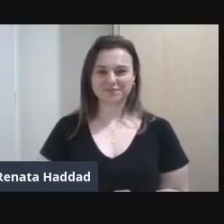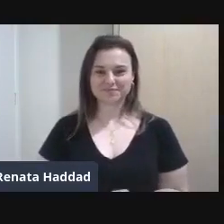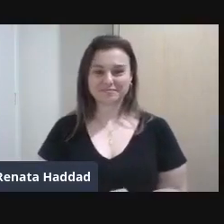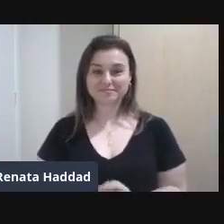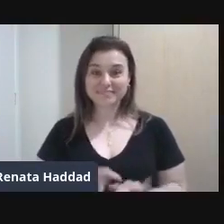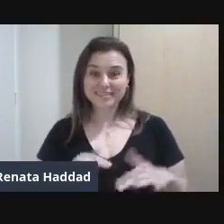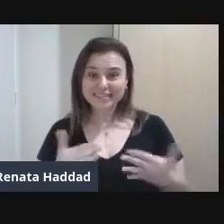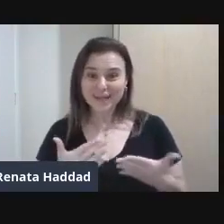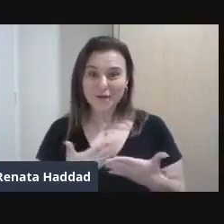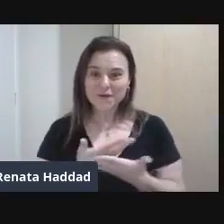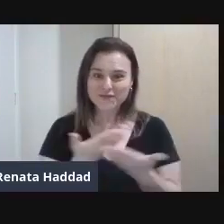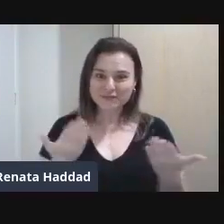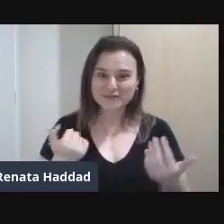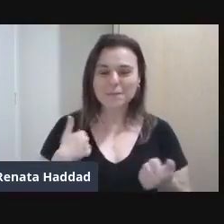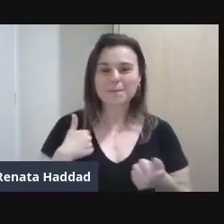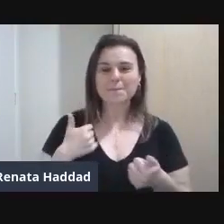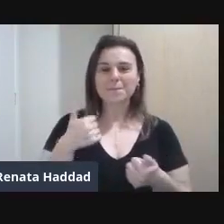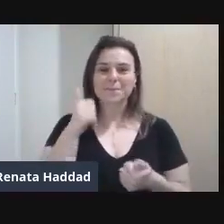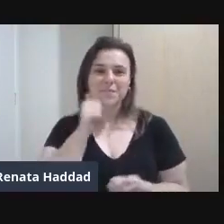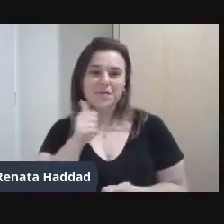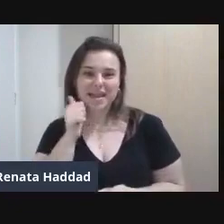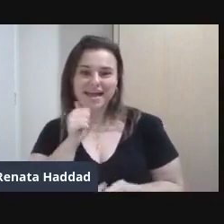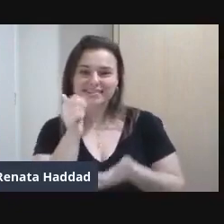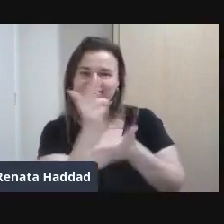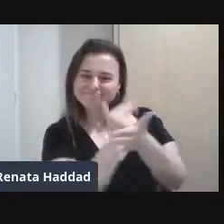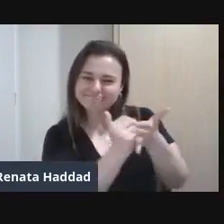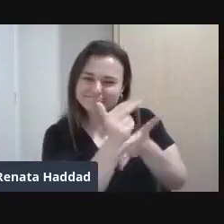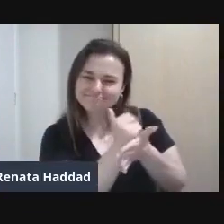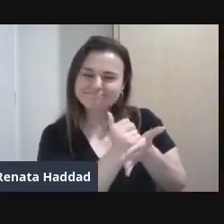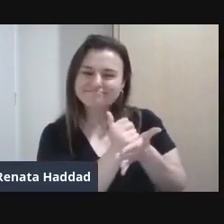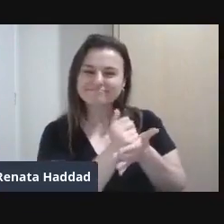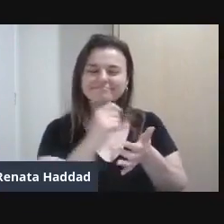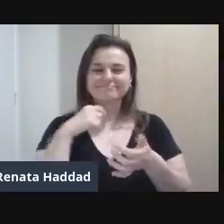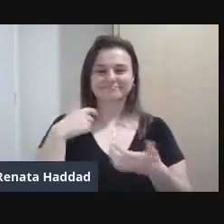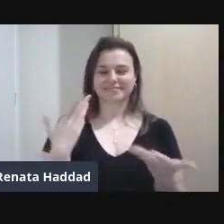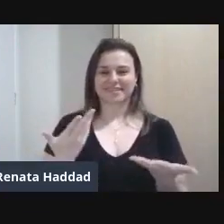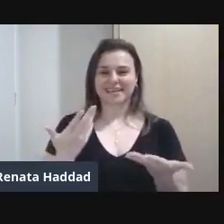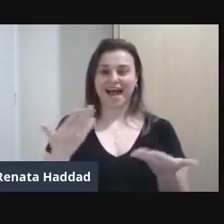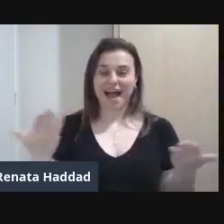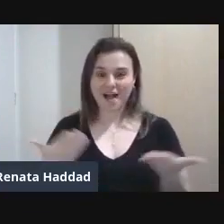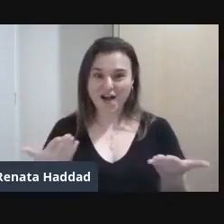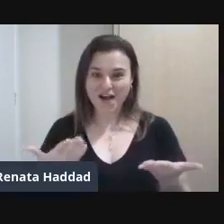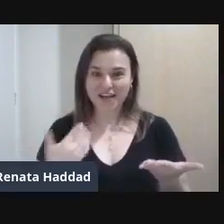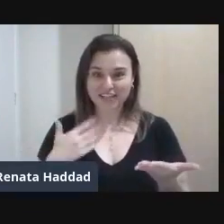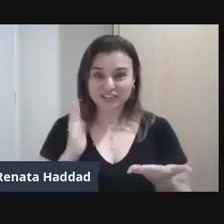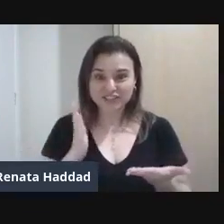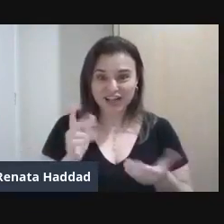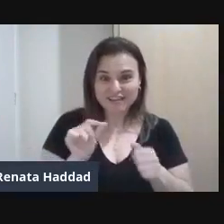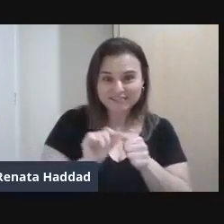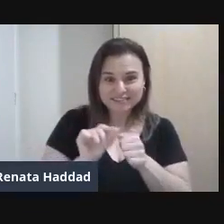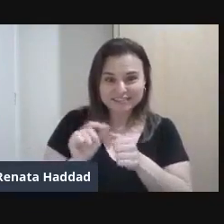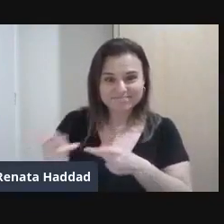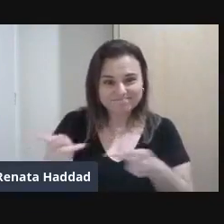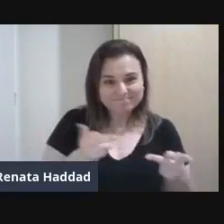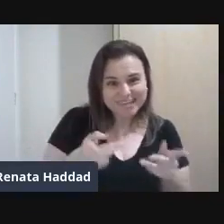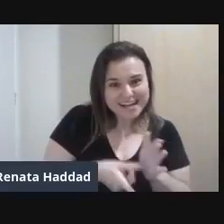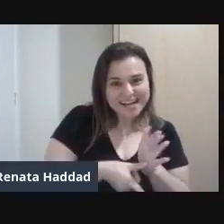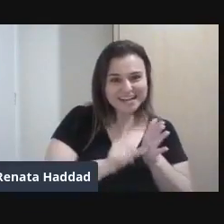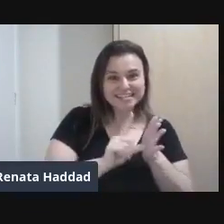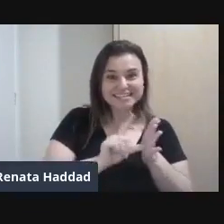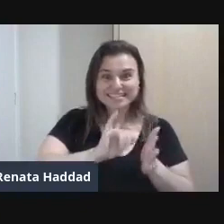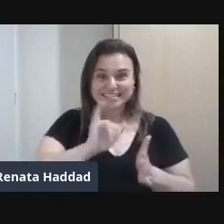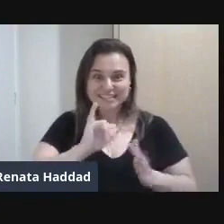artistas Como eu falei para vocês E já fazendo um convite de antemão Para quando você puder, todo mundo puder